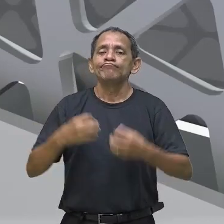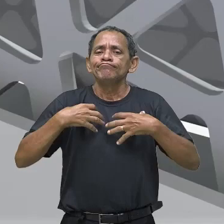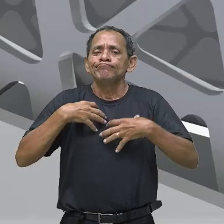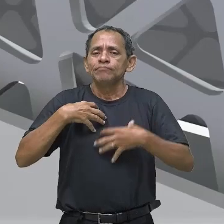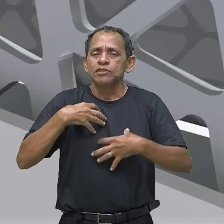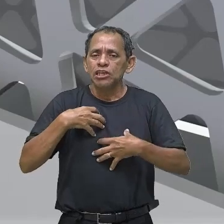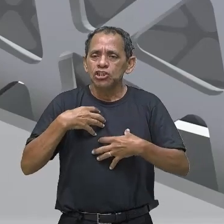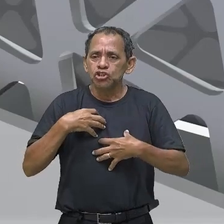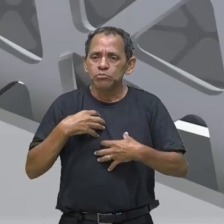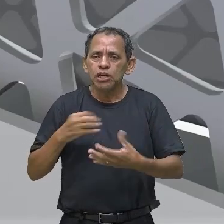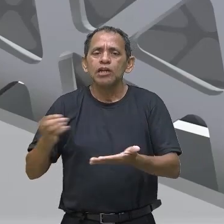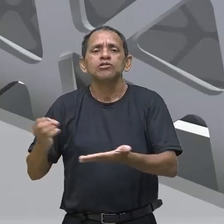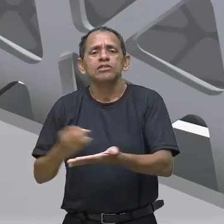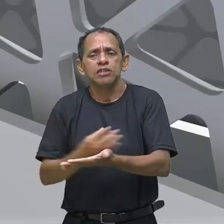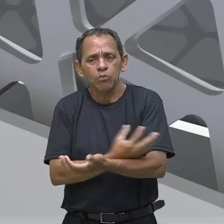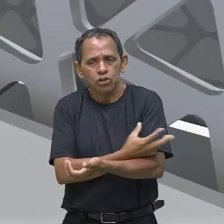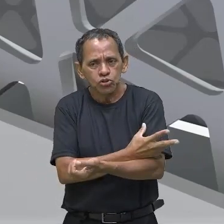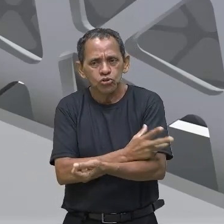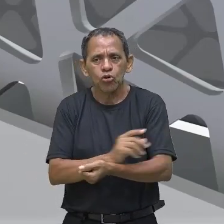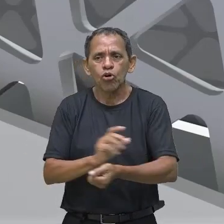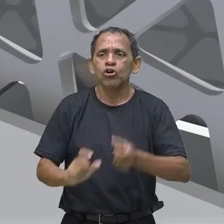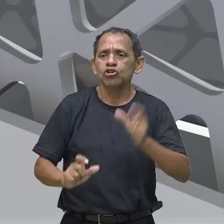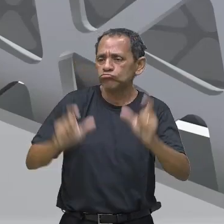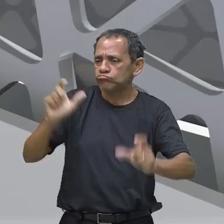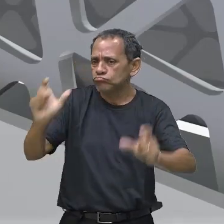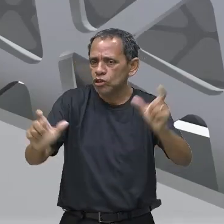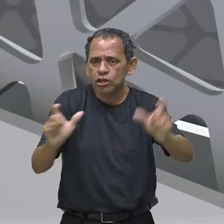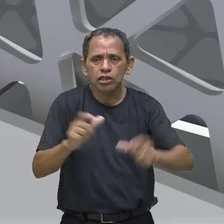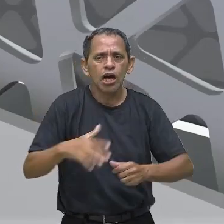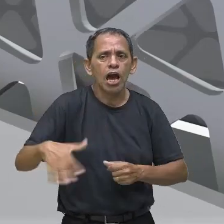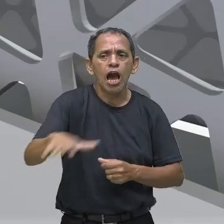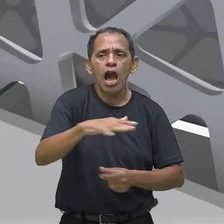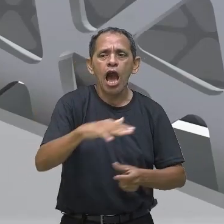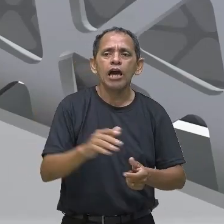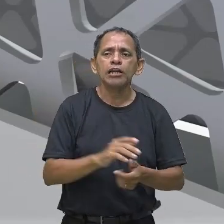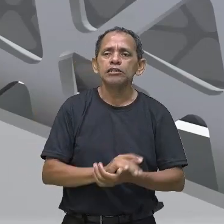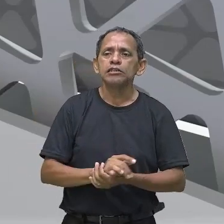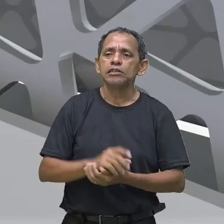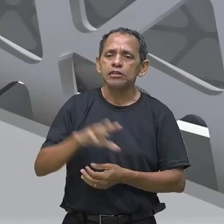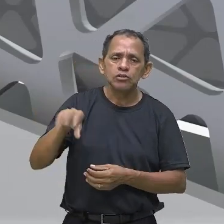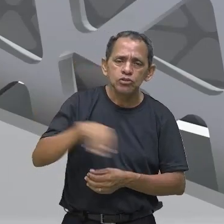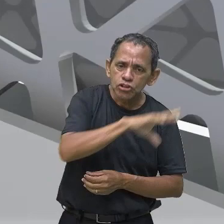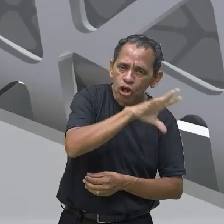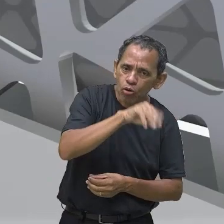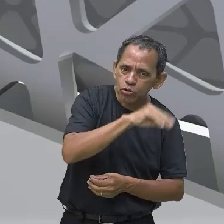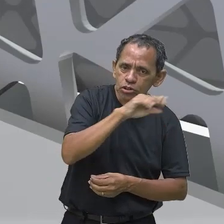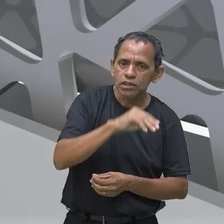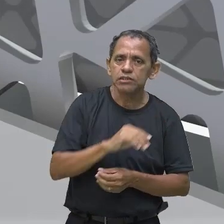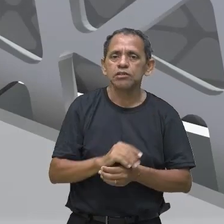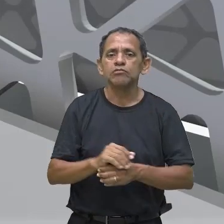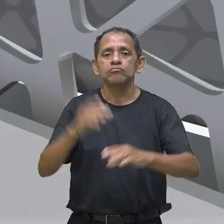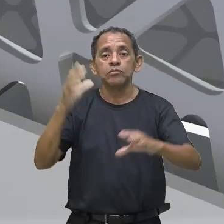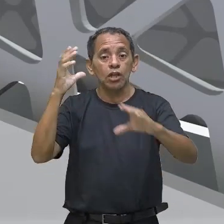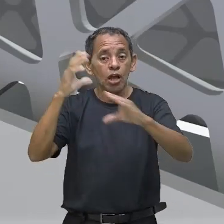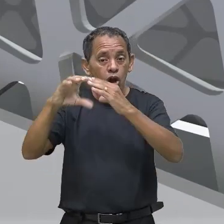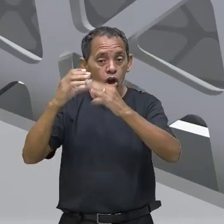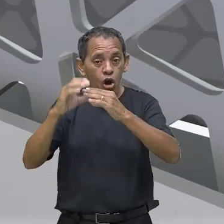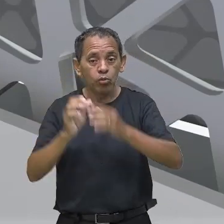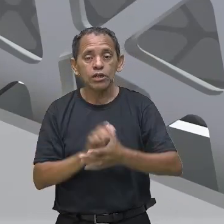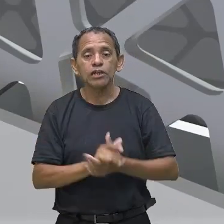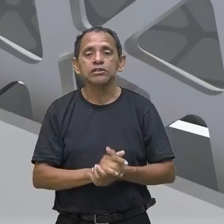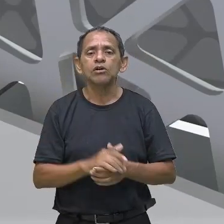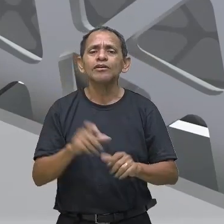se falava e nem se escrevia, né? Então, a comunicação é esse ato de